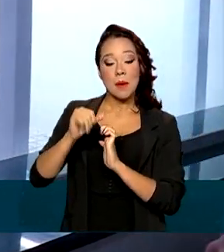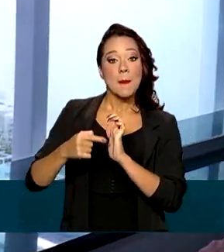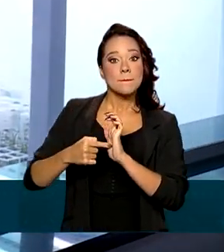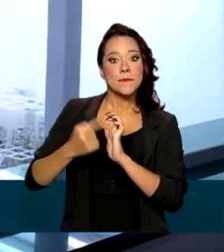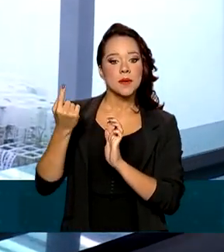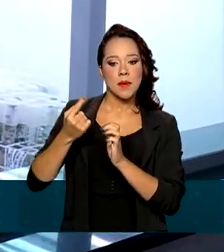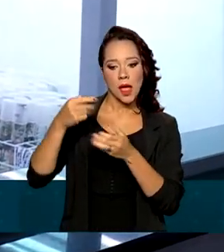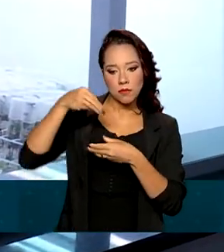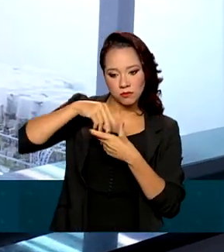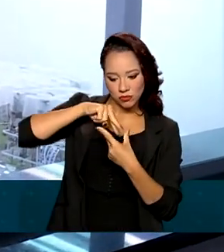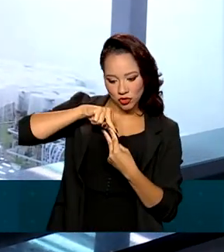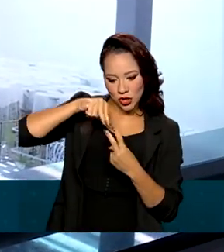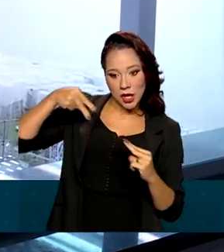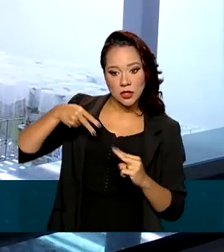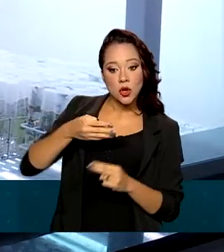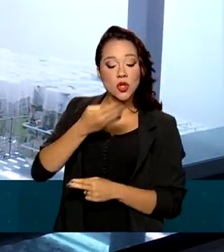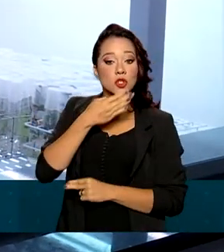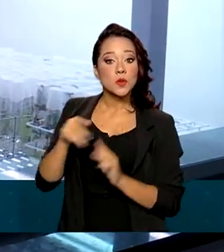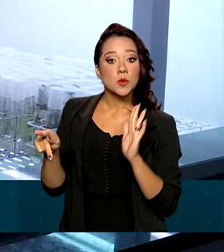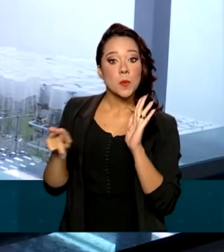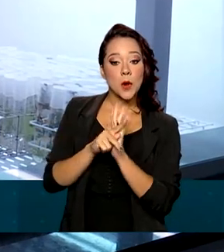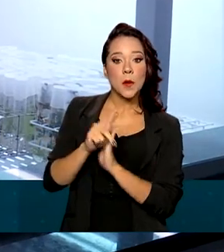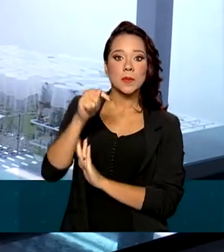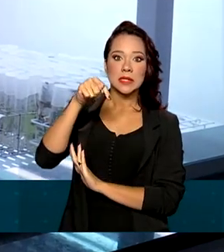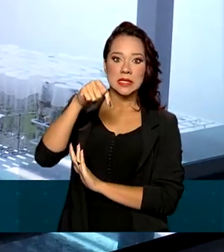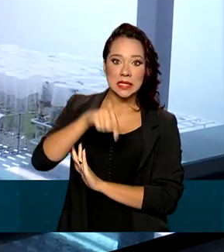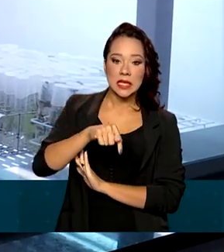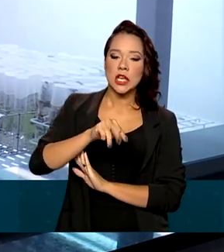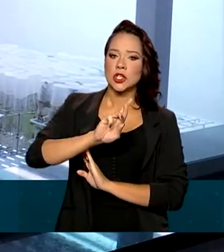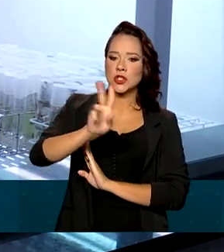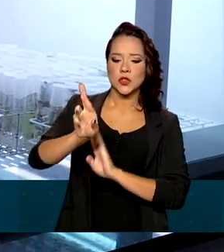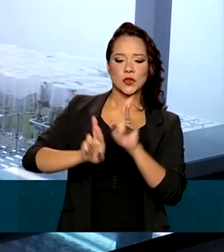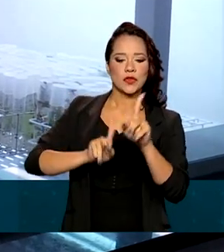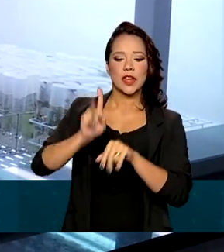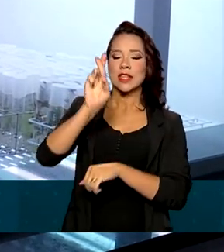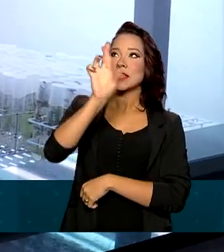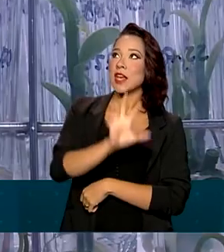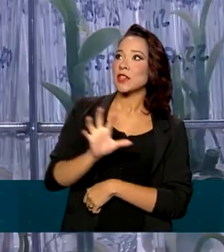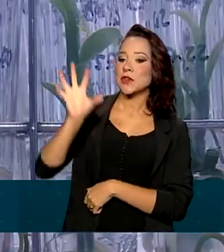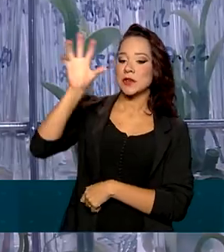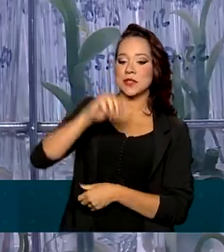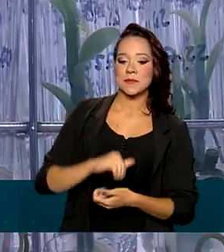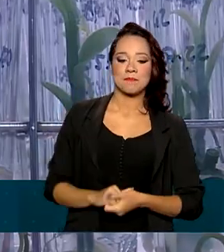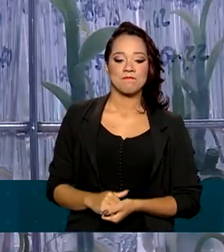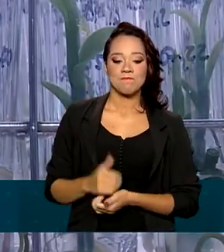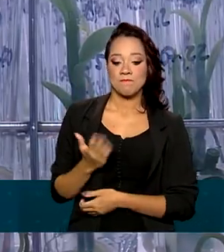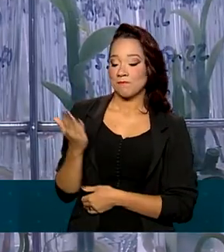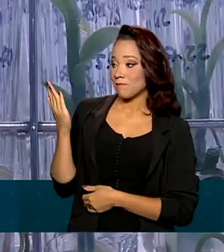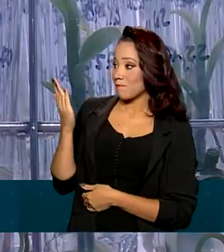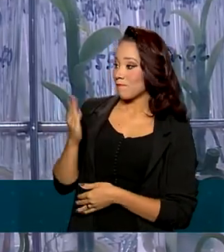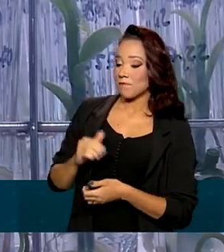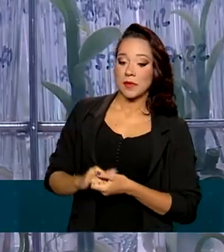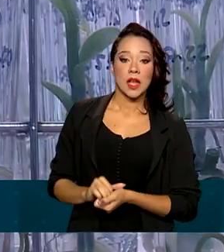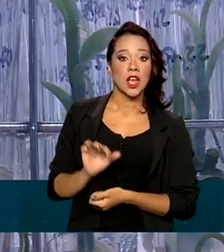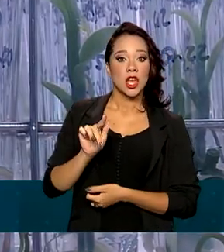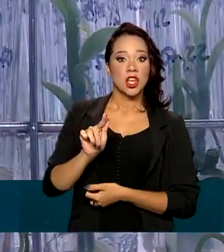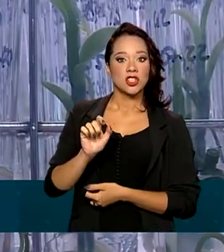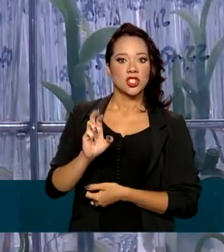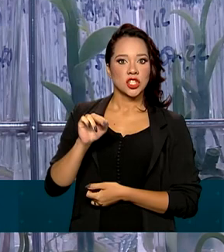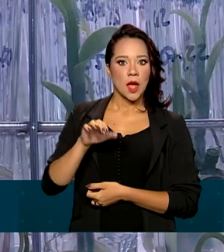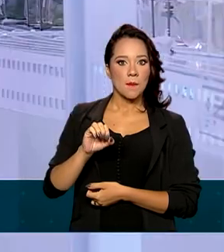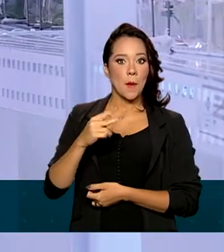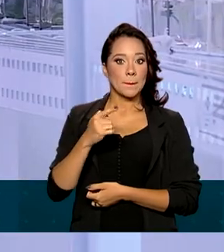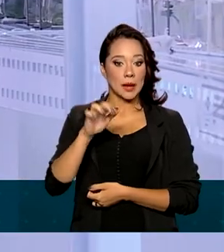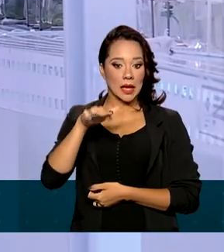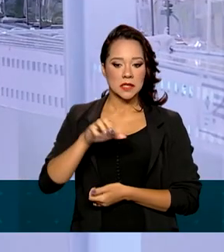banco genético com espécies nativas vindas de diferentes regiões. O Banco de Germoplasma de Baunilhas da